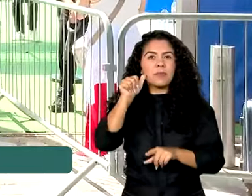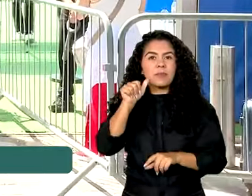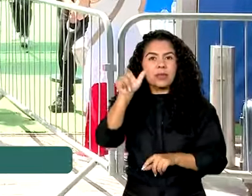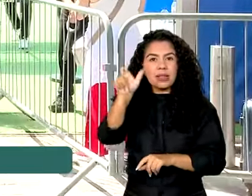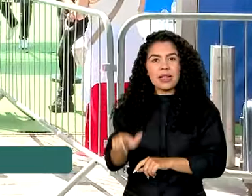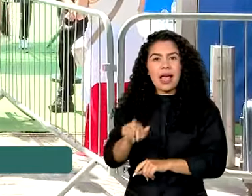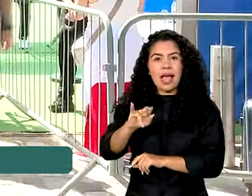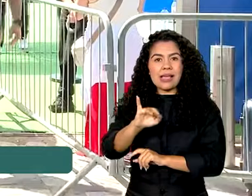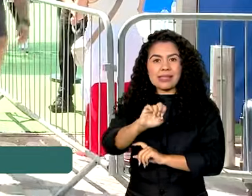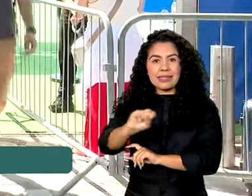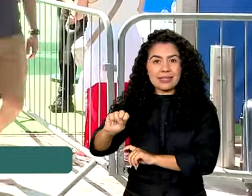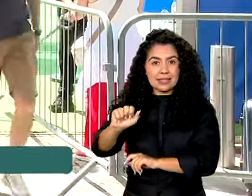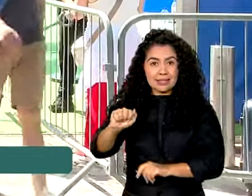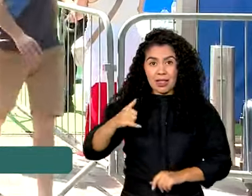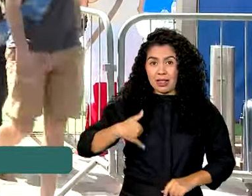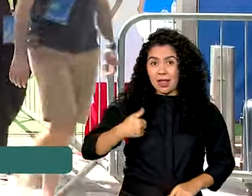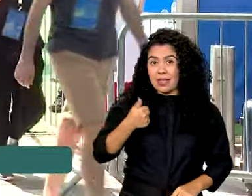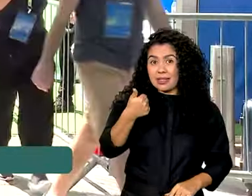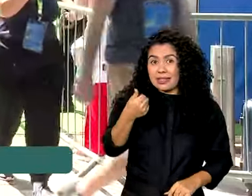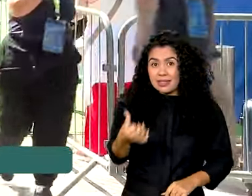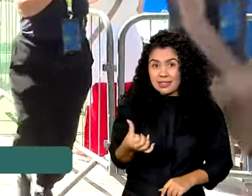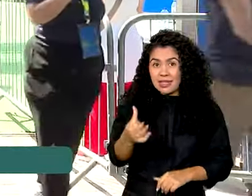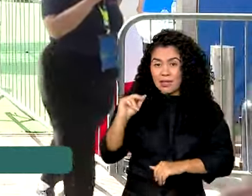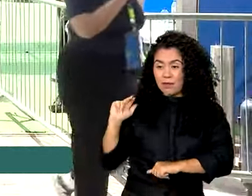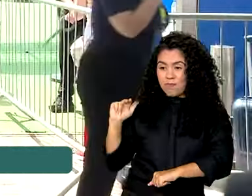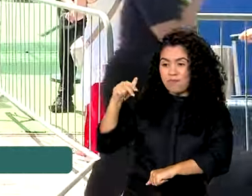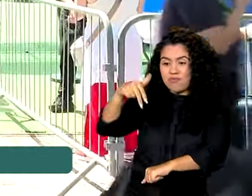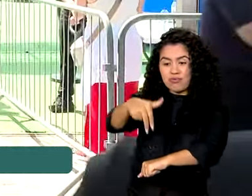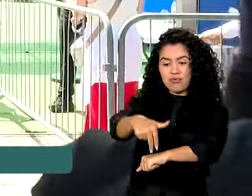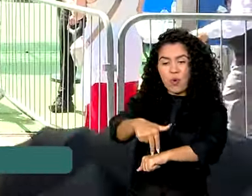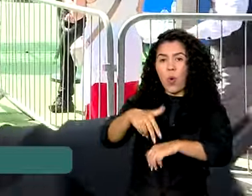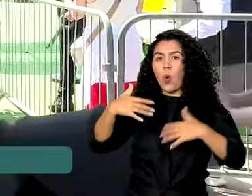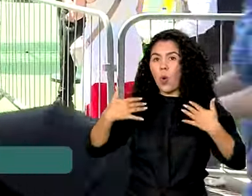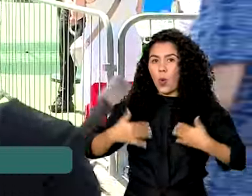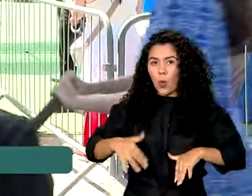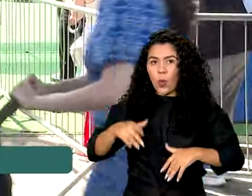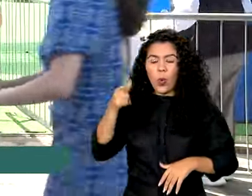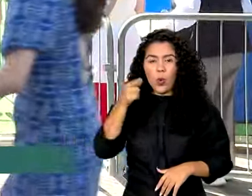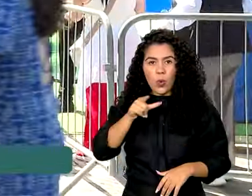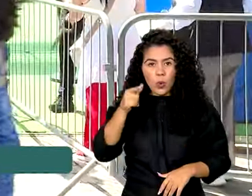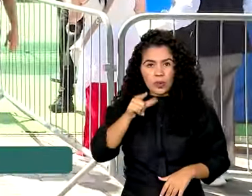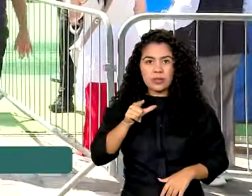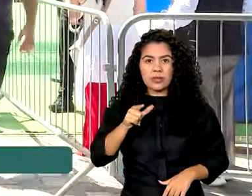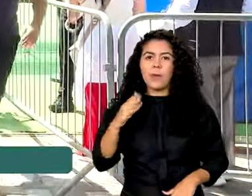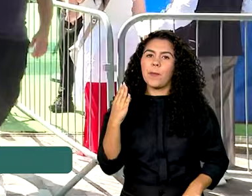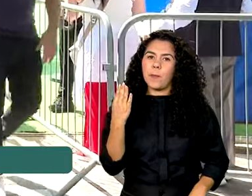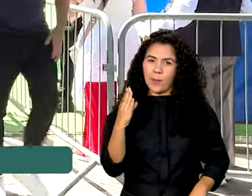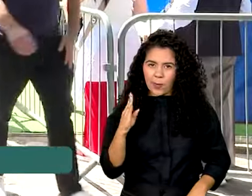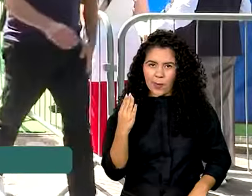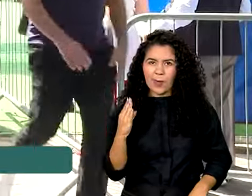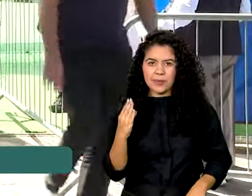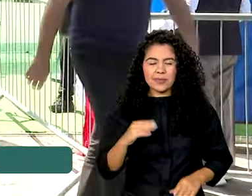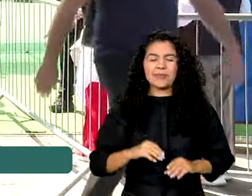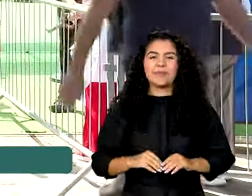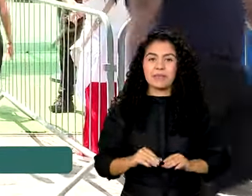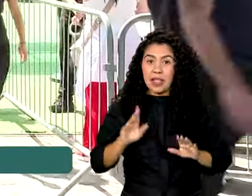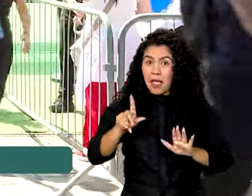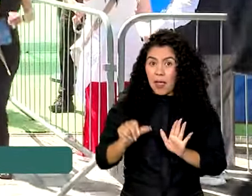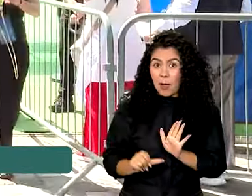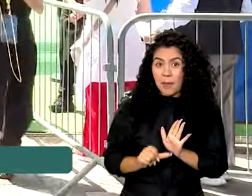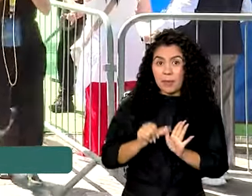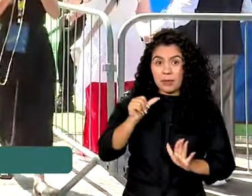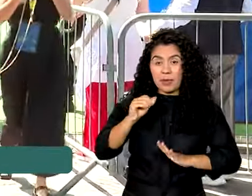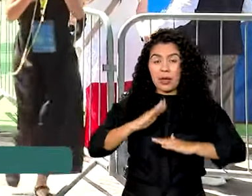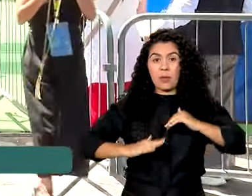16 anos, voltou ao pódio depois da prata em Tóquio 2020, dessa vez com o bronze. É a primeira